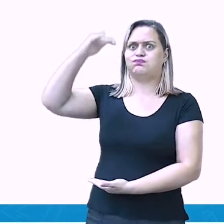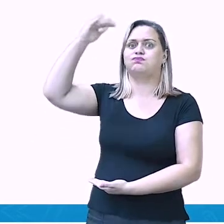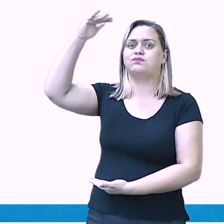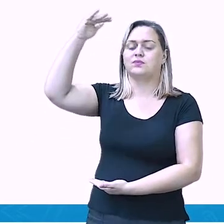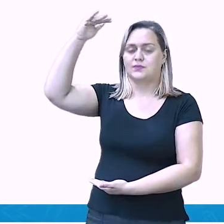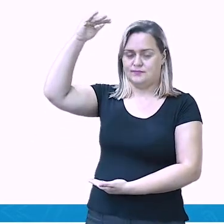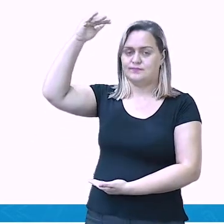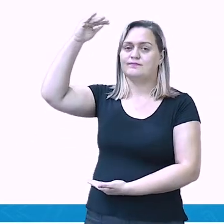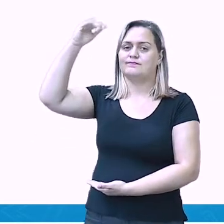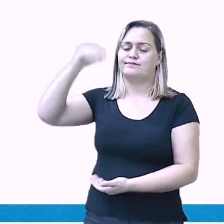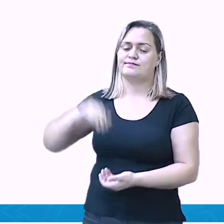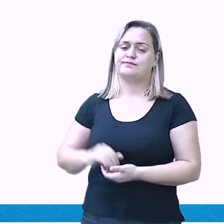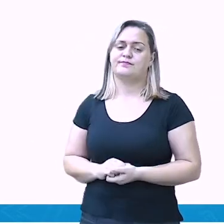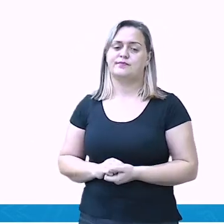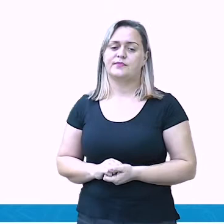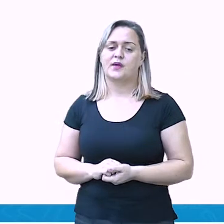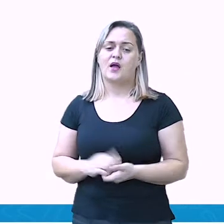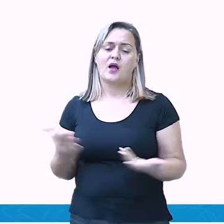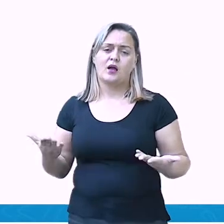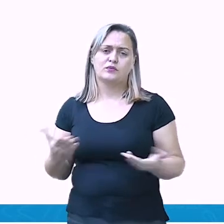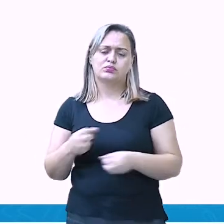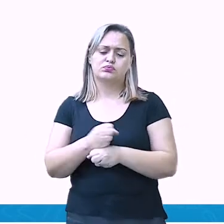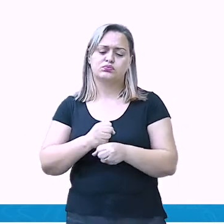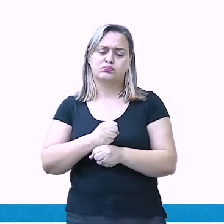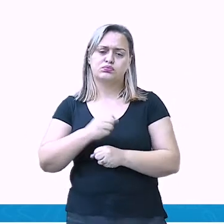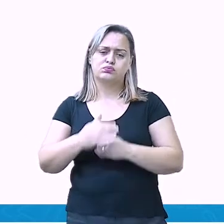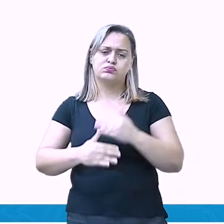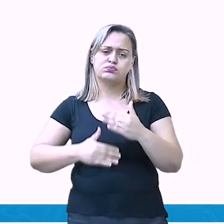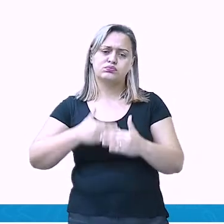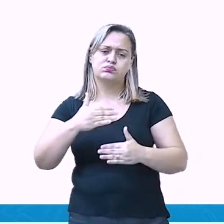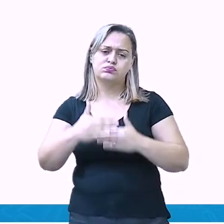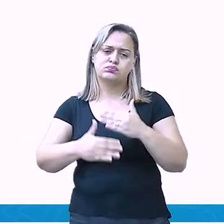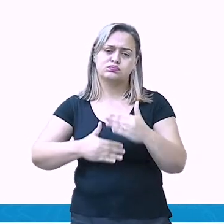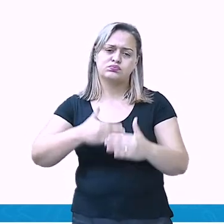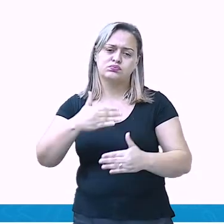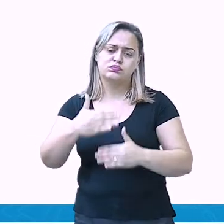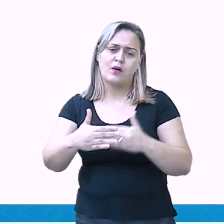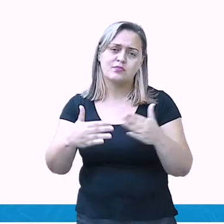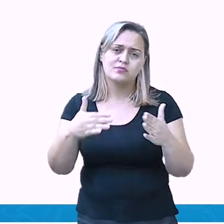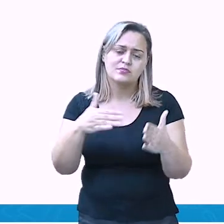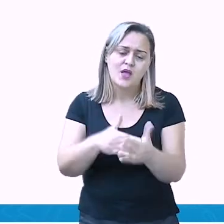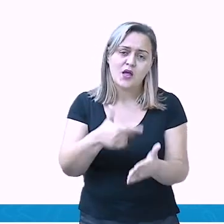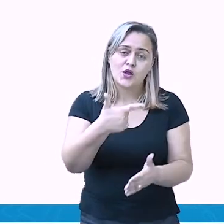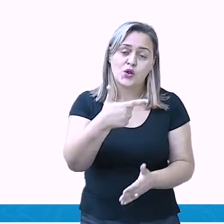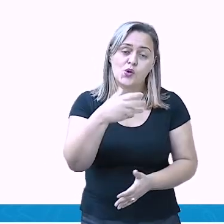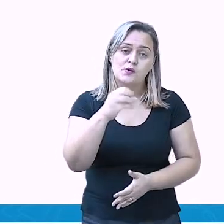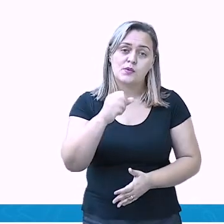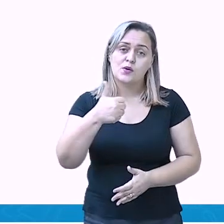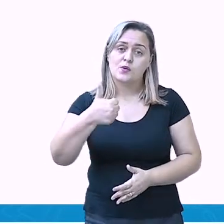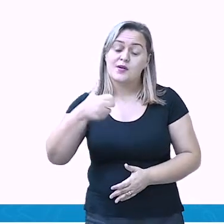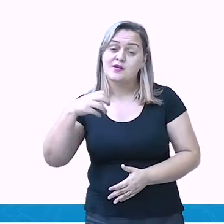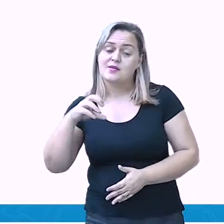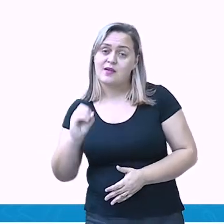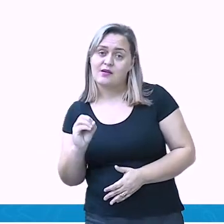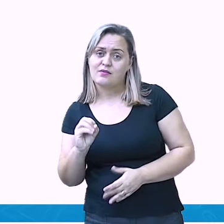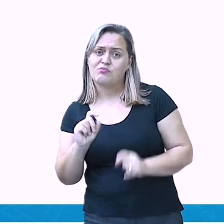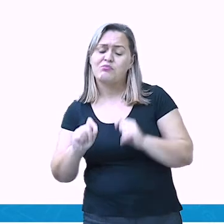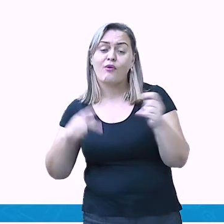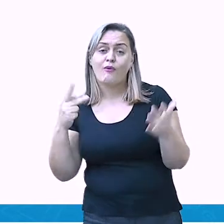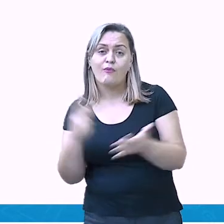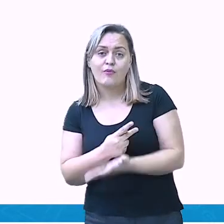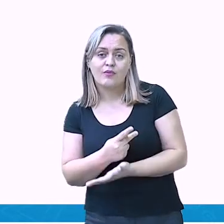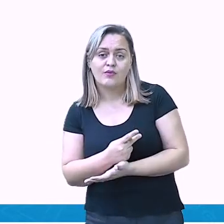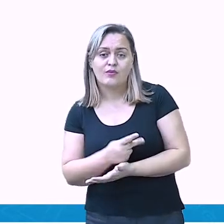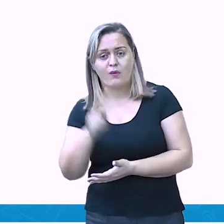Foram-se passando aqui as décadas até chegar em 2010. O que aconteceu em 2010?